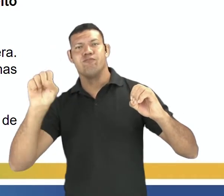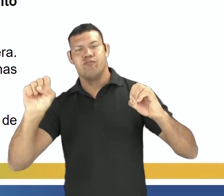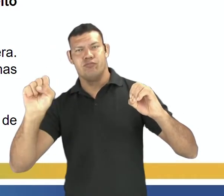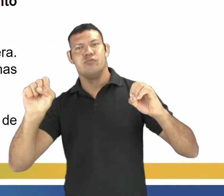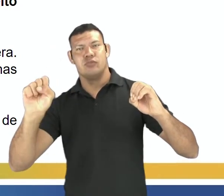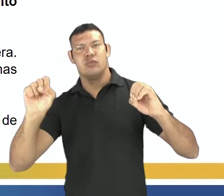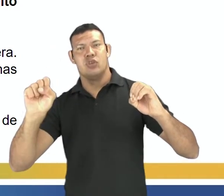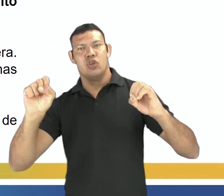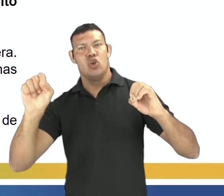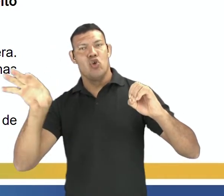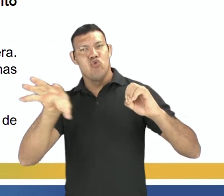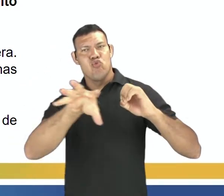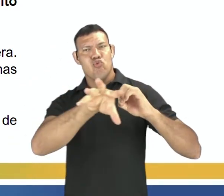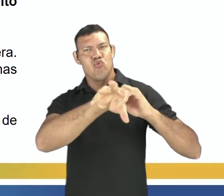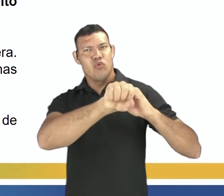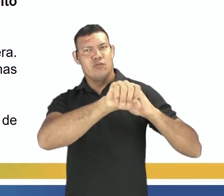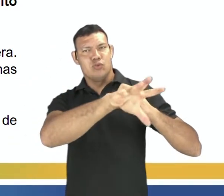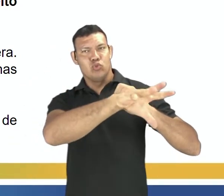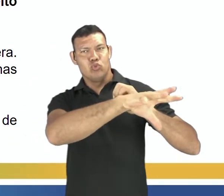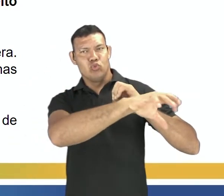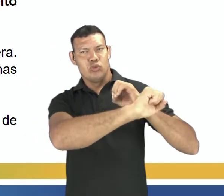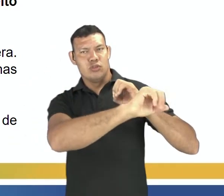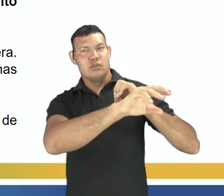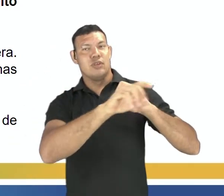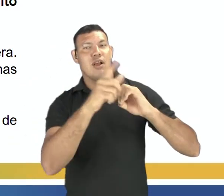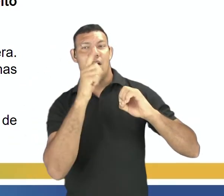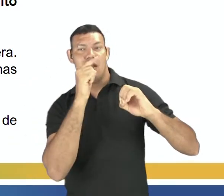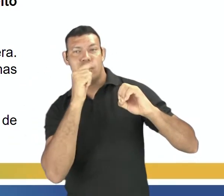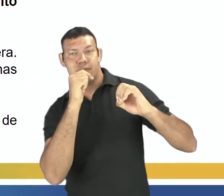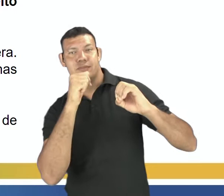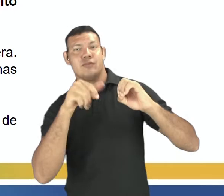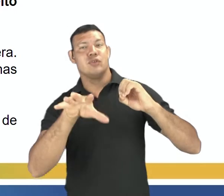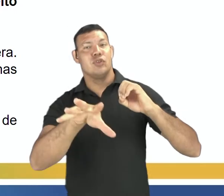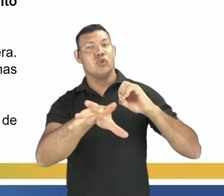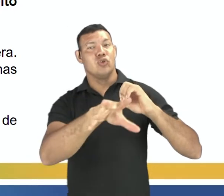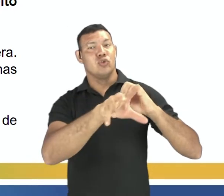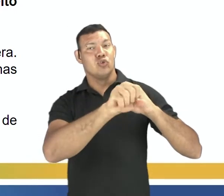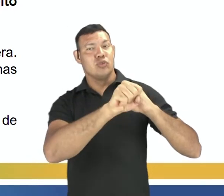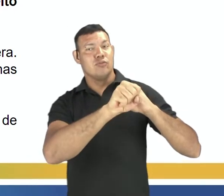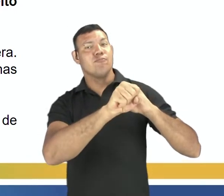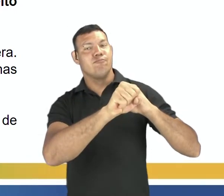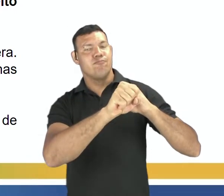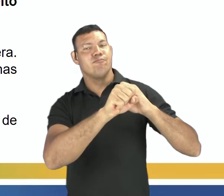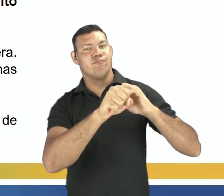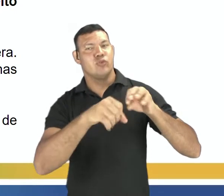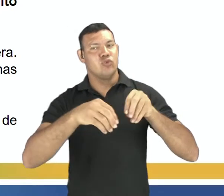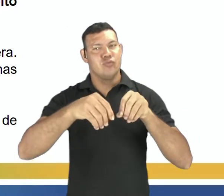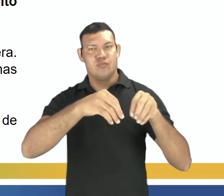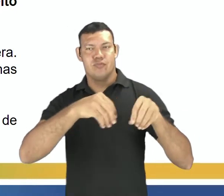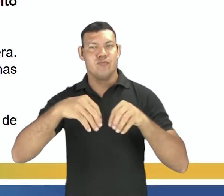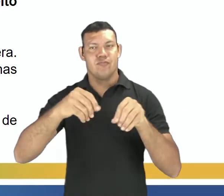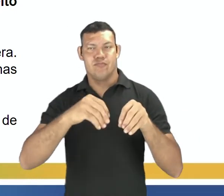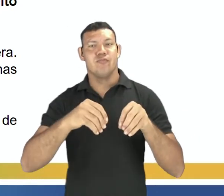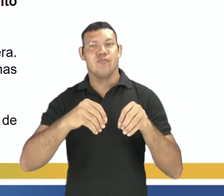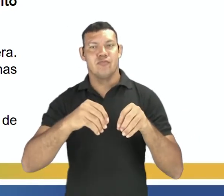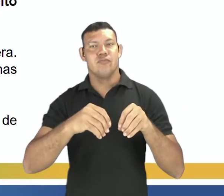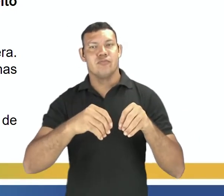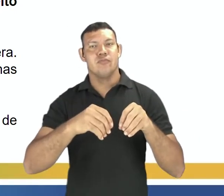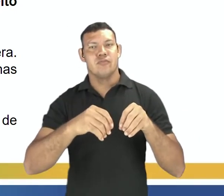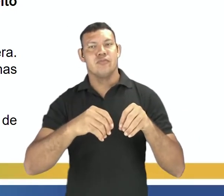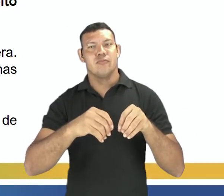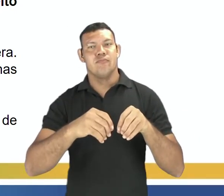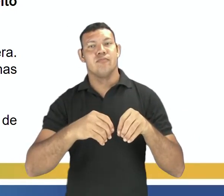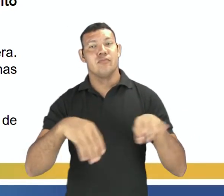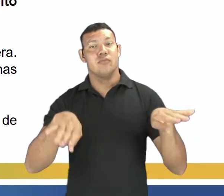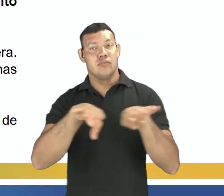pela água, 21% é absorvida pelo solo e 0,2% é utilizada